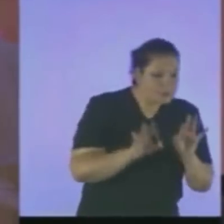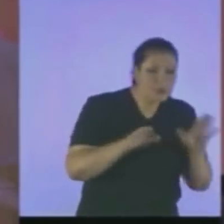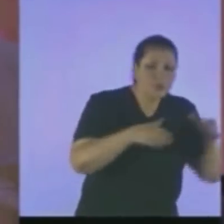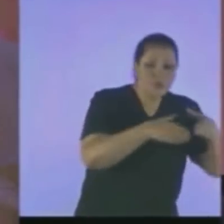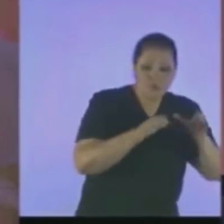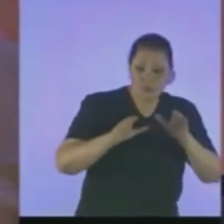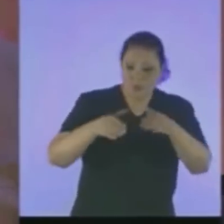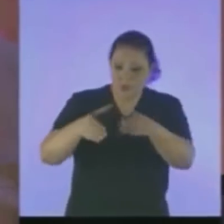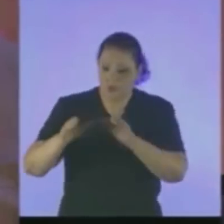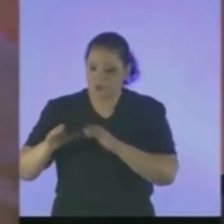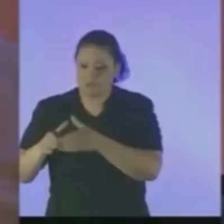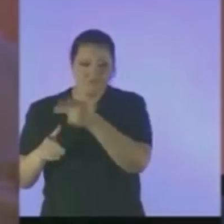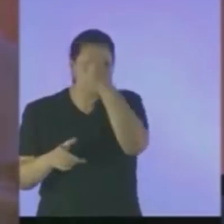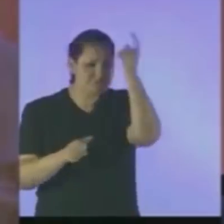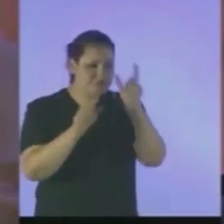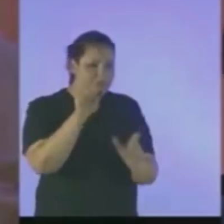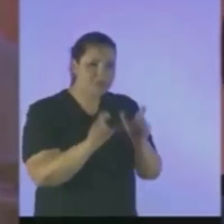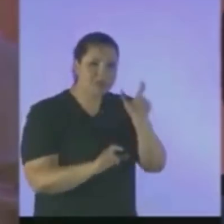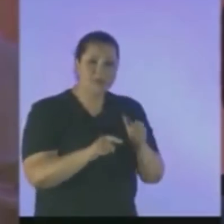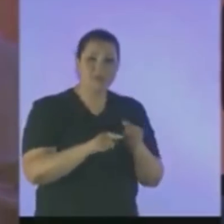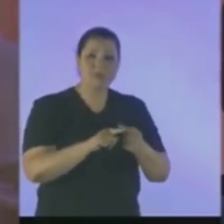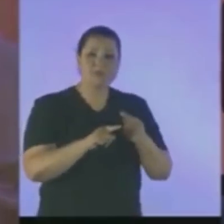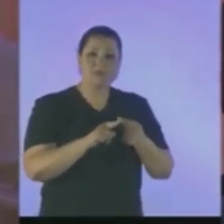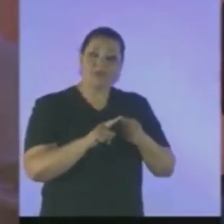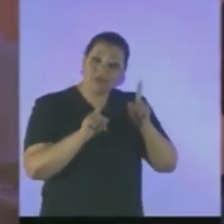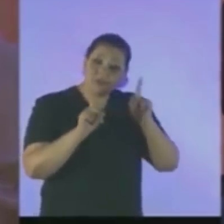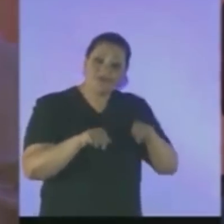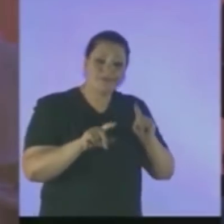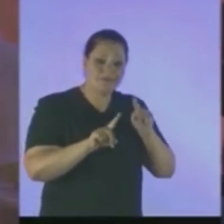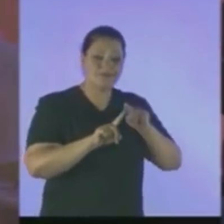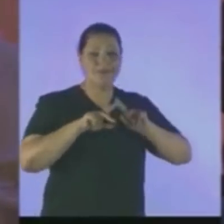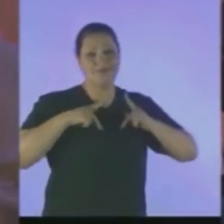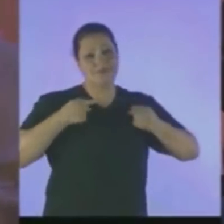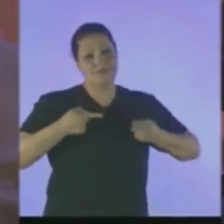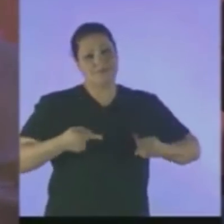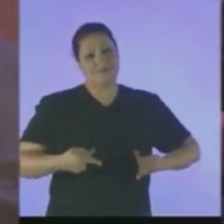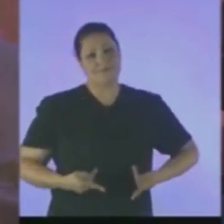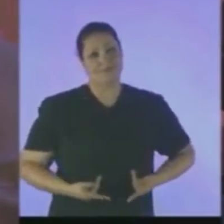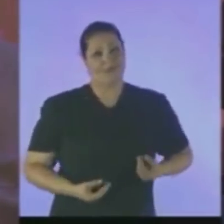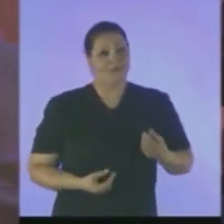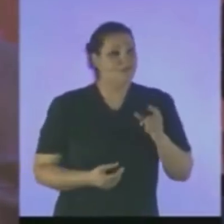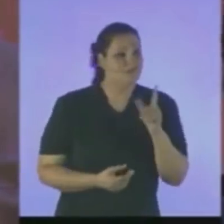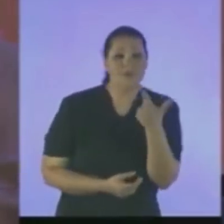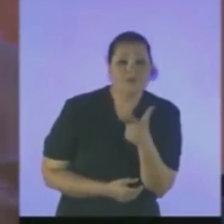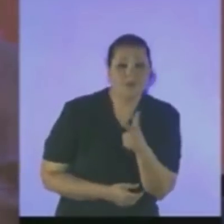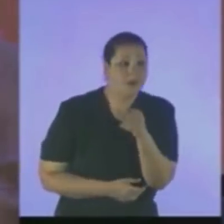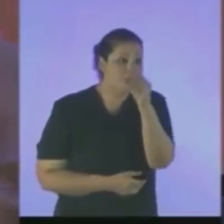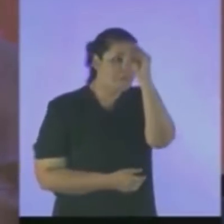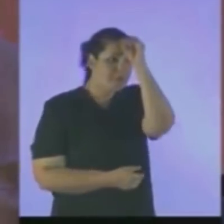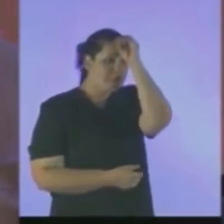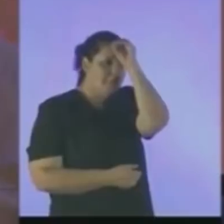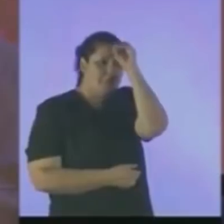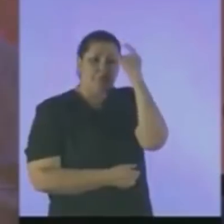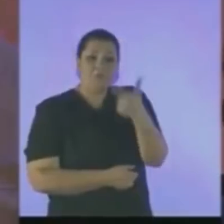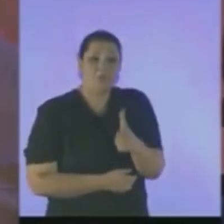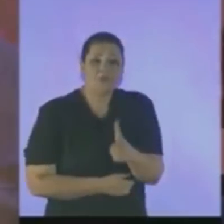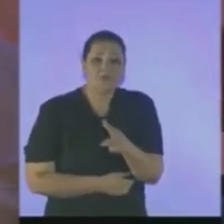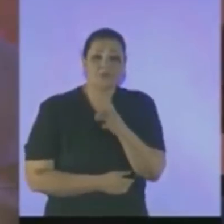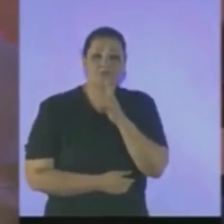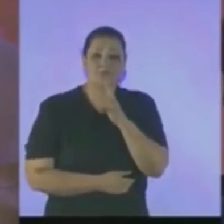Que levam Os seres humanos Indevidamente preparados Para a